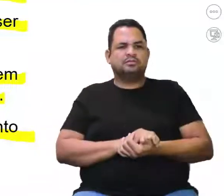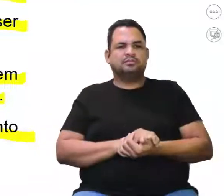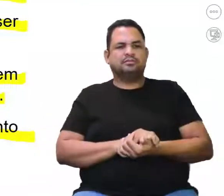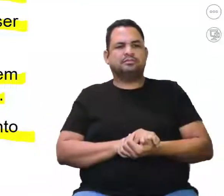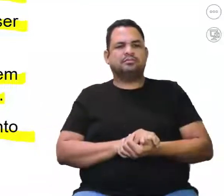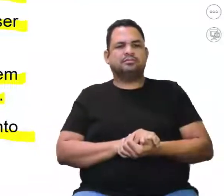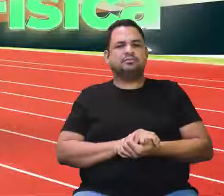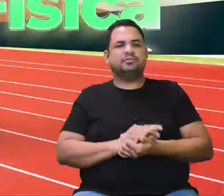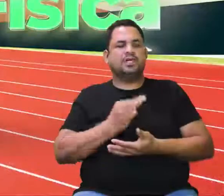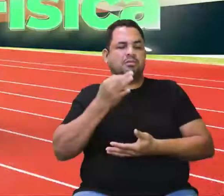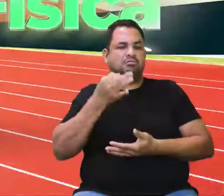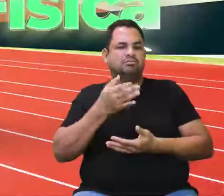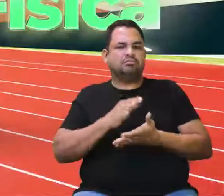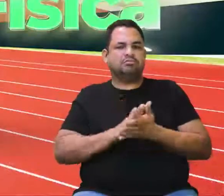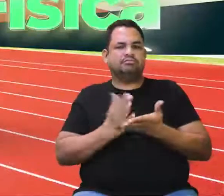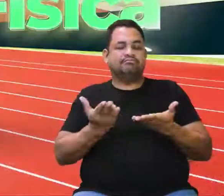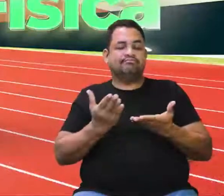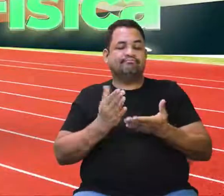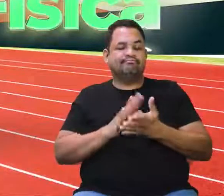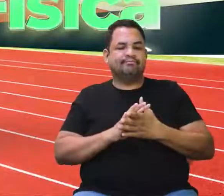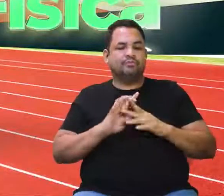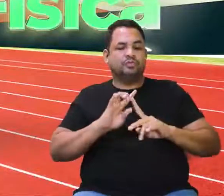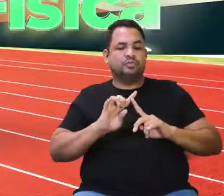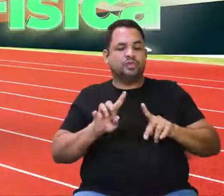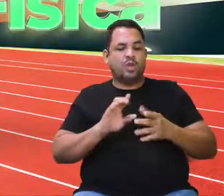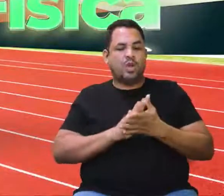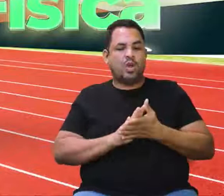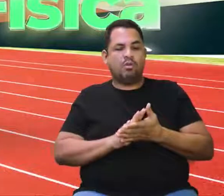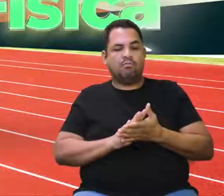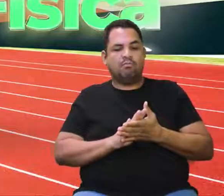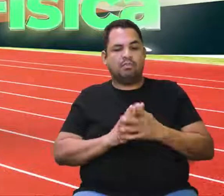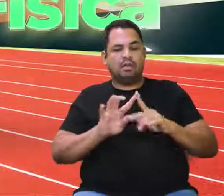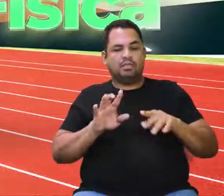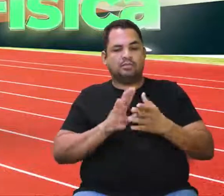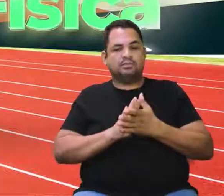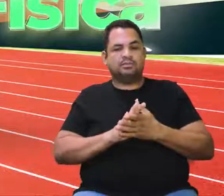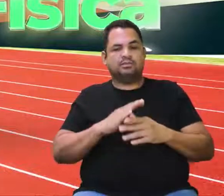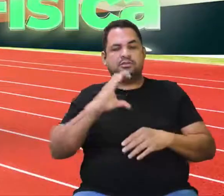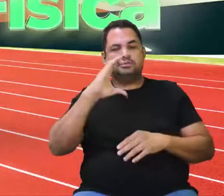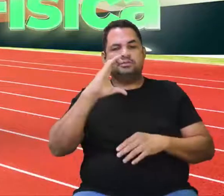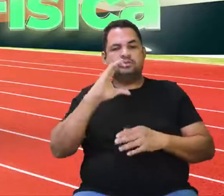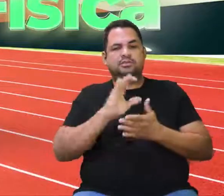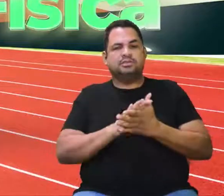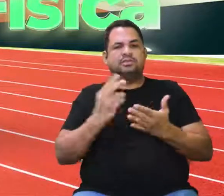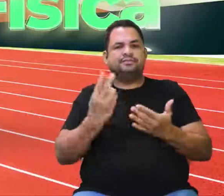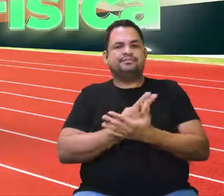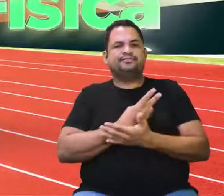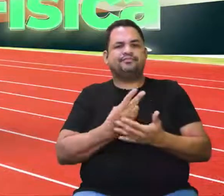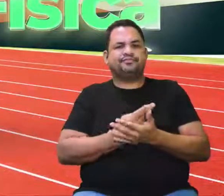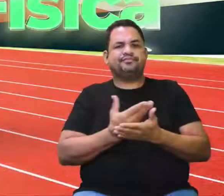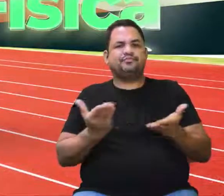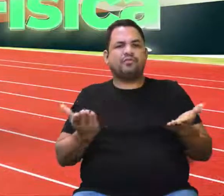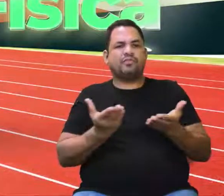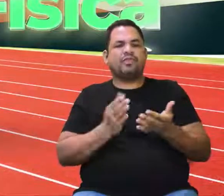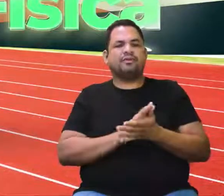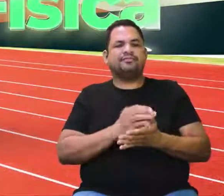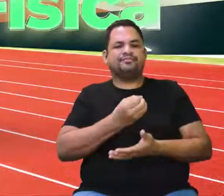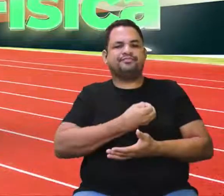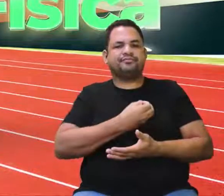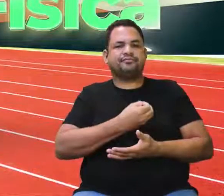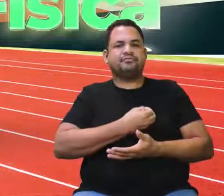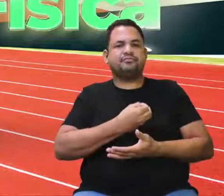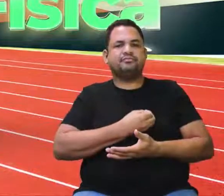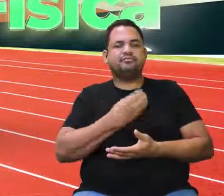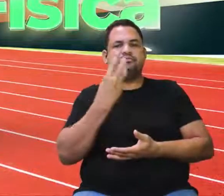Sim. Estão corretas, com exceção da C, que é a nossa alternativa incorreta. Agora, nós vamos para a questão